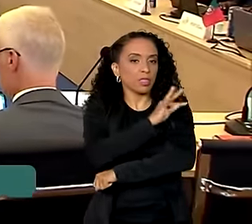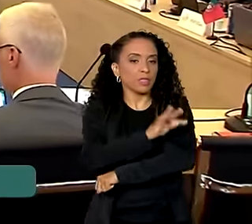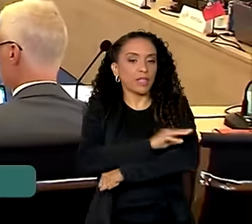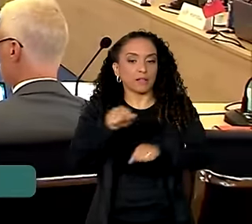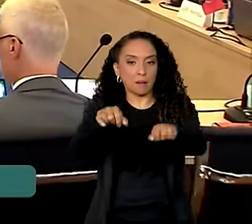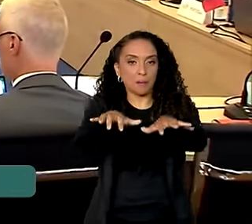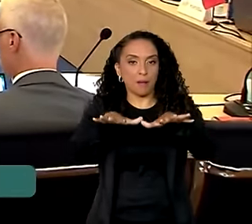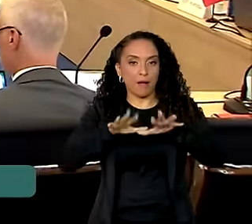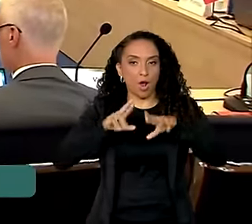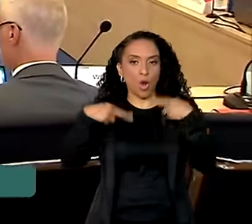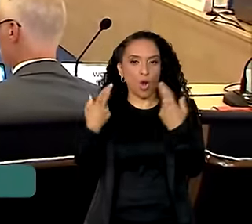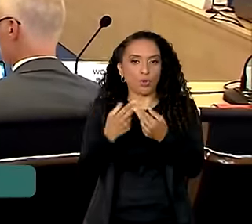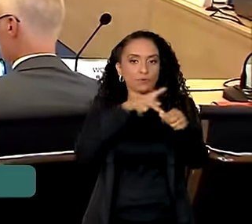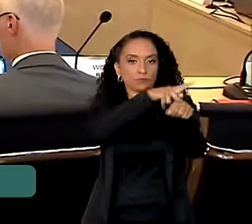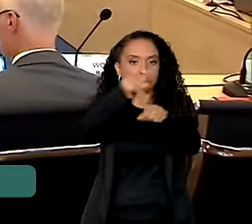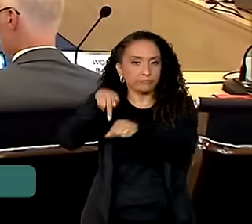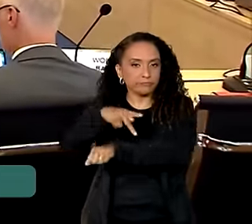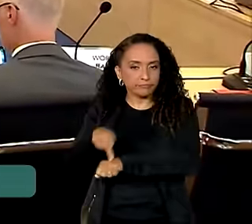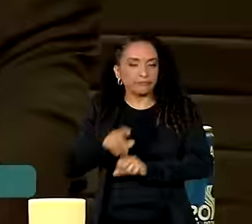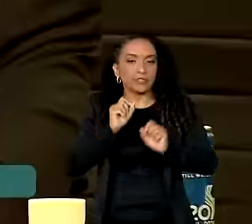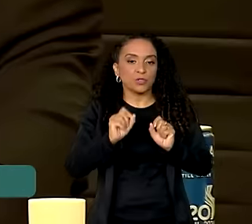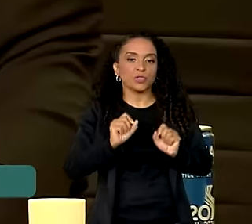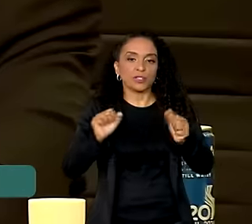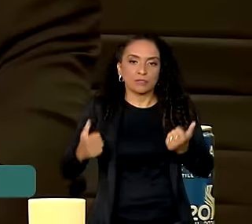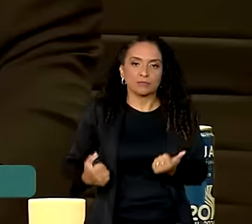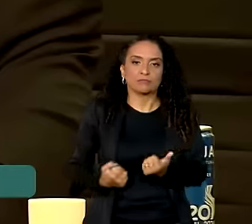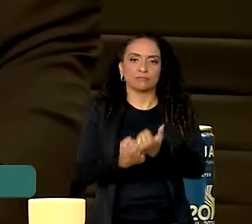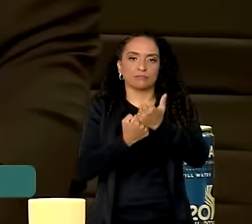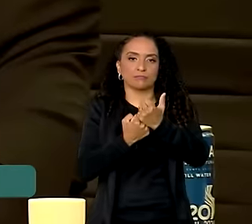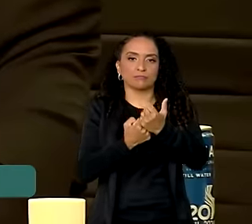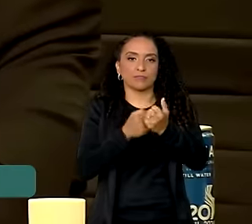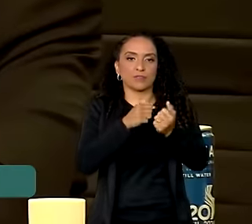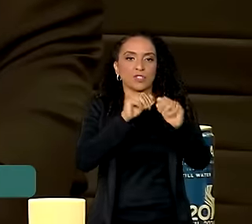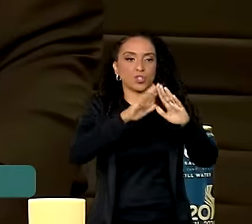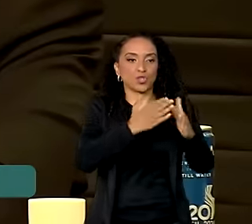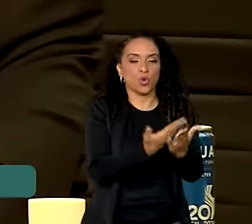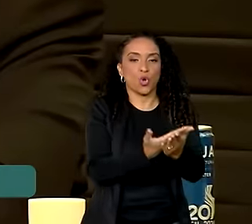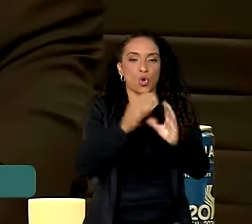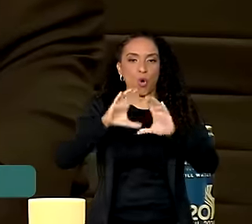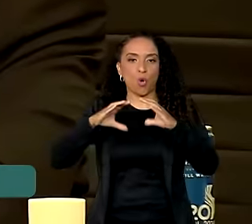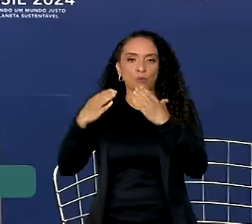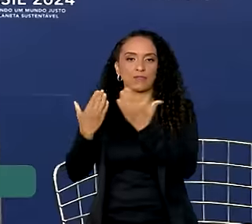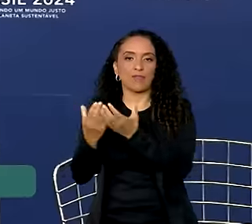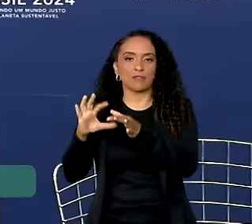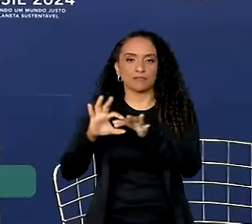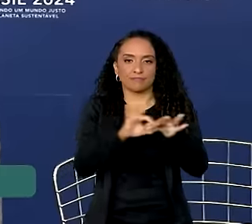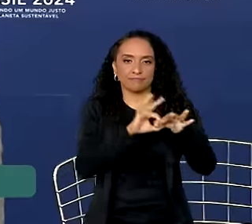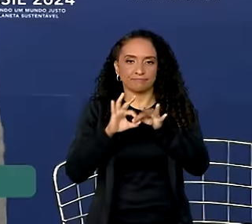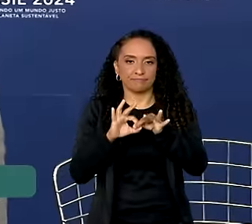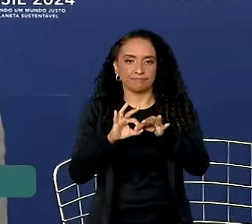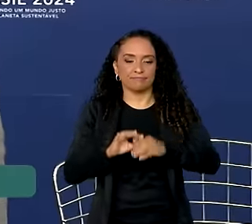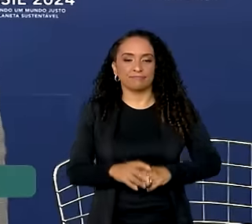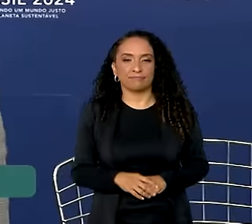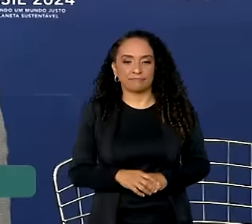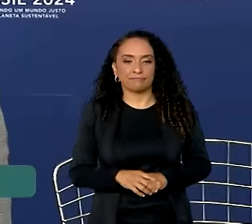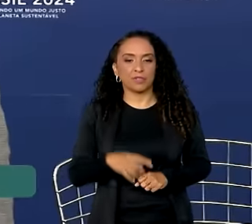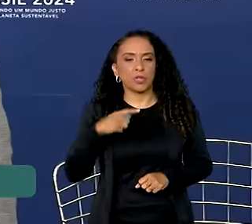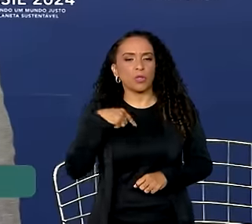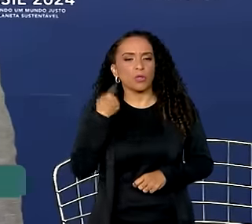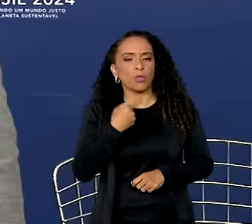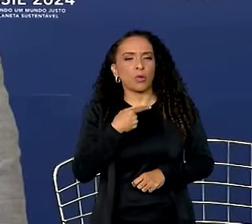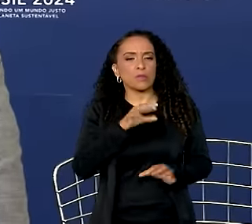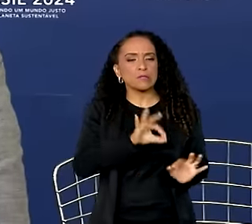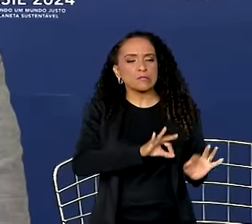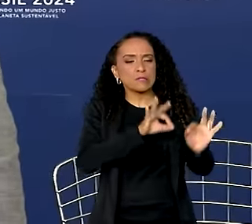plenárias e encontros bilaterais foi o engajamento entre escolas e comunidades. A gente tem visto,